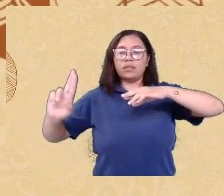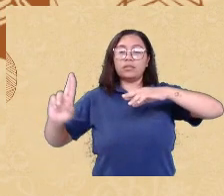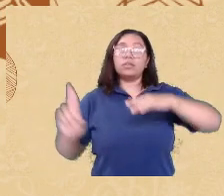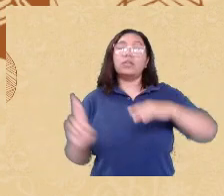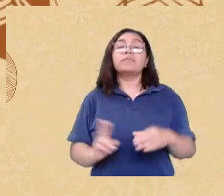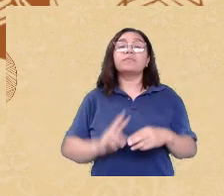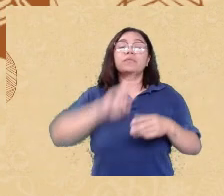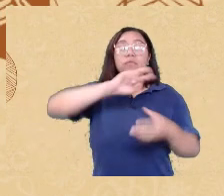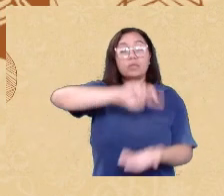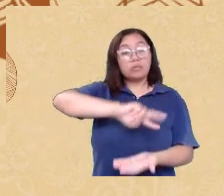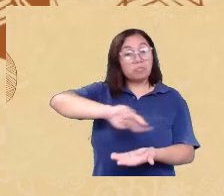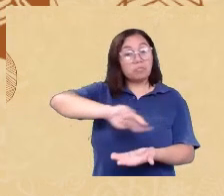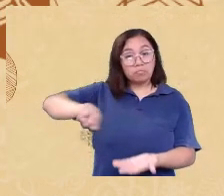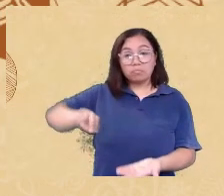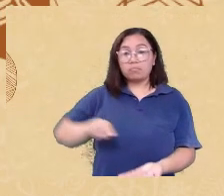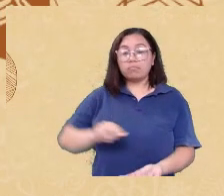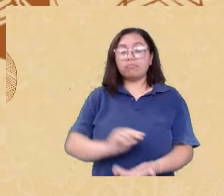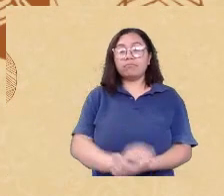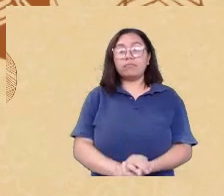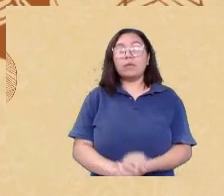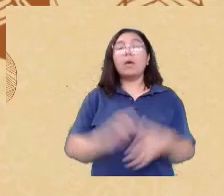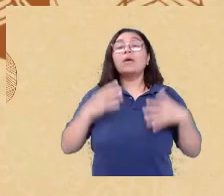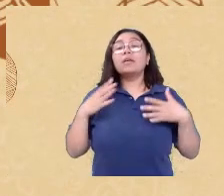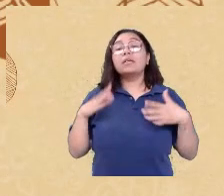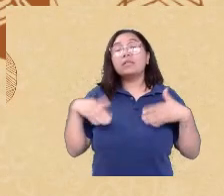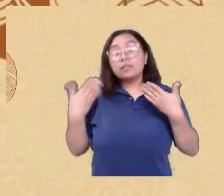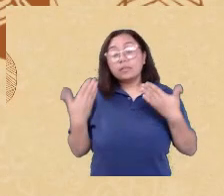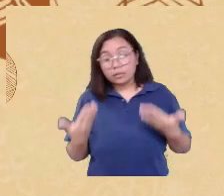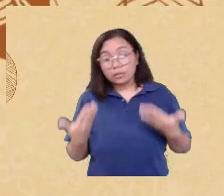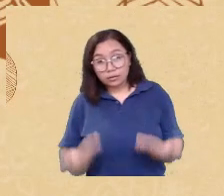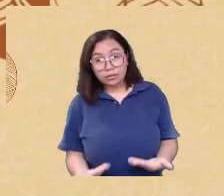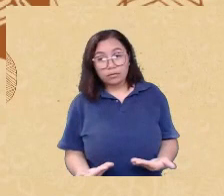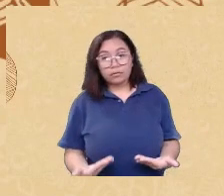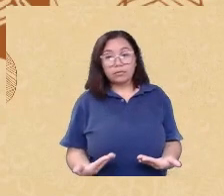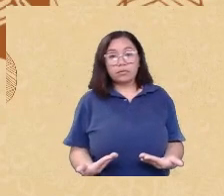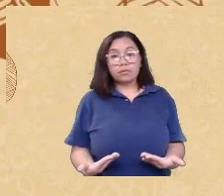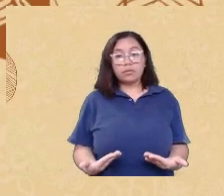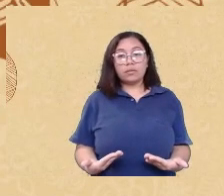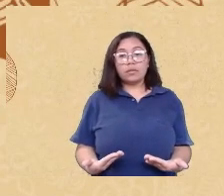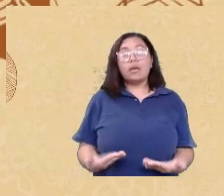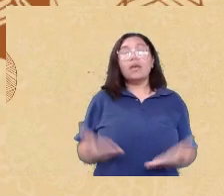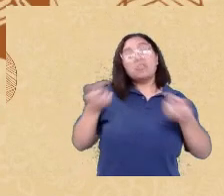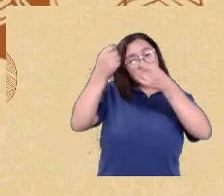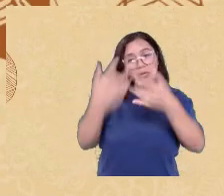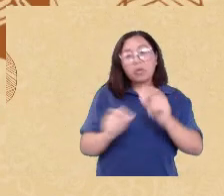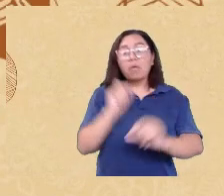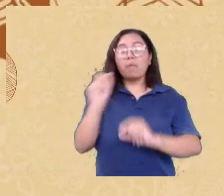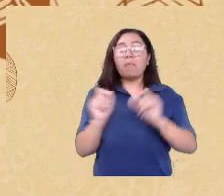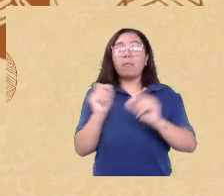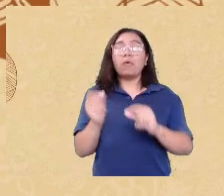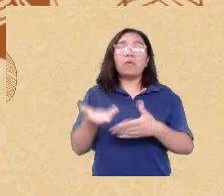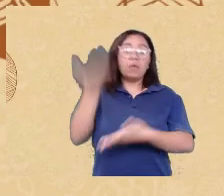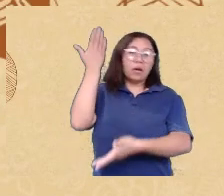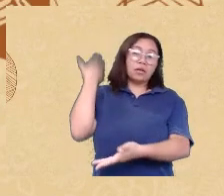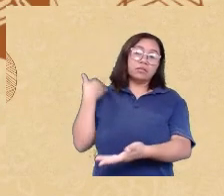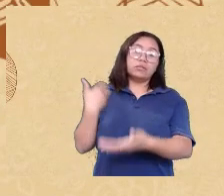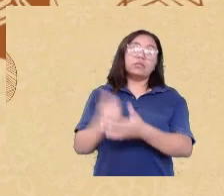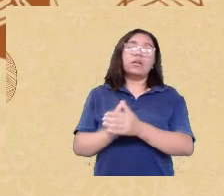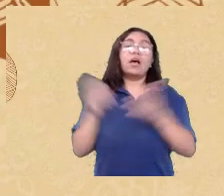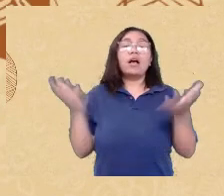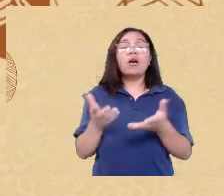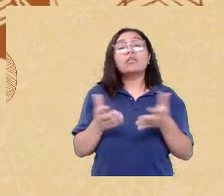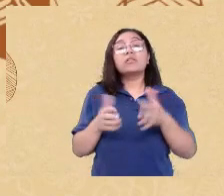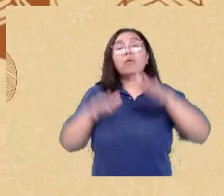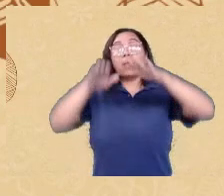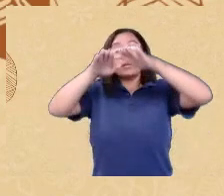bom então eu sei que Léo já falou disso aliás falou muito bem também então assim as desigualdades